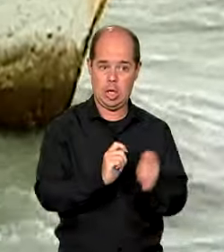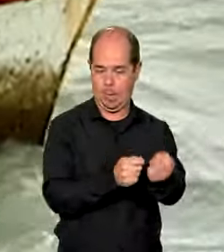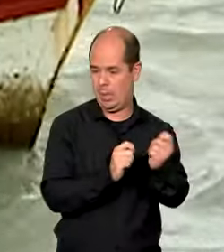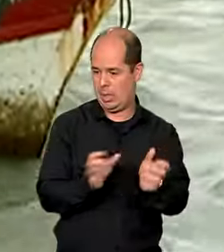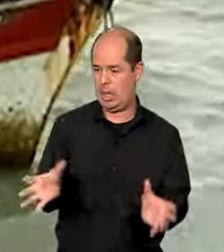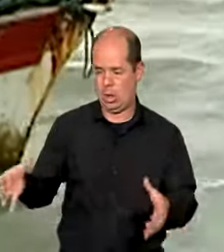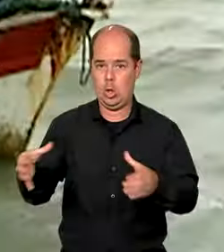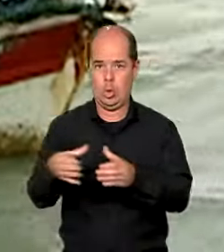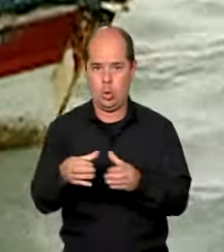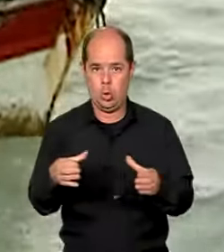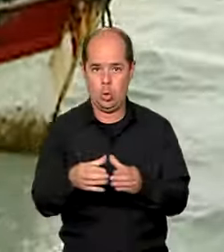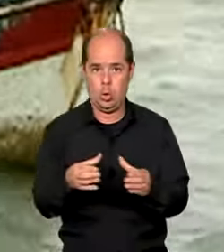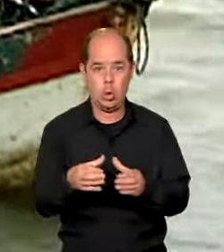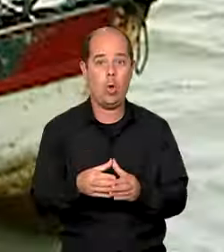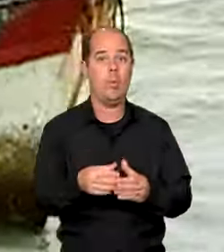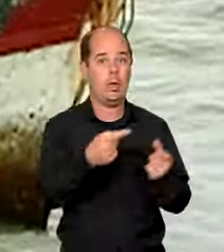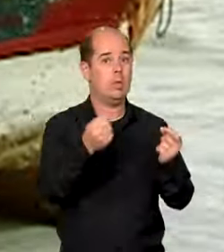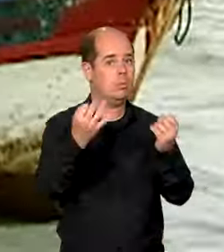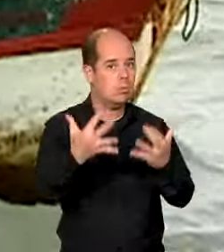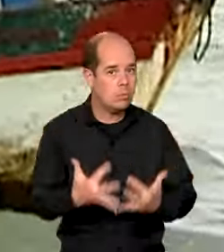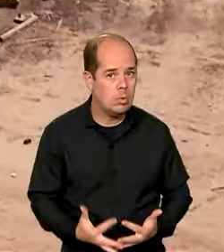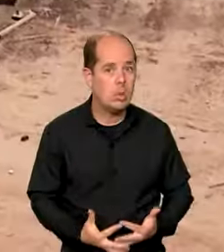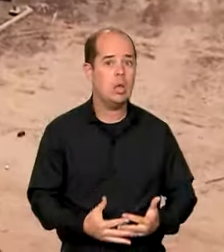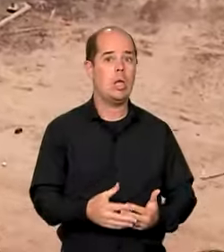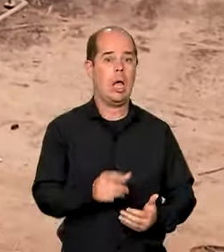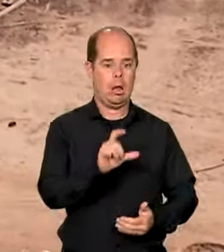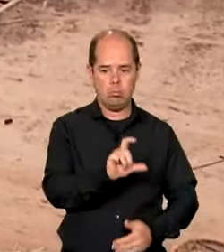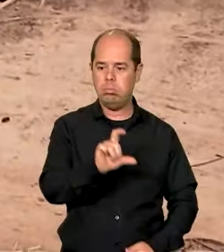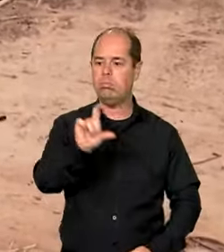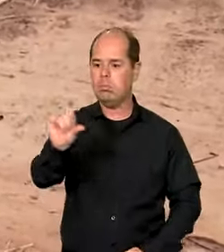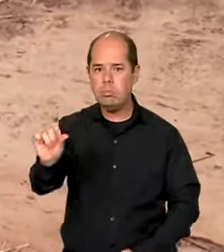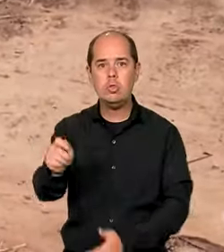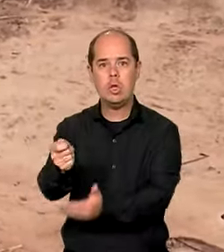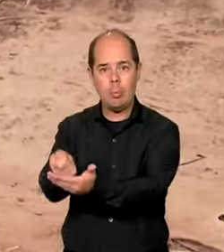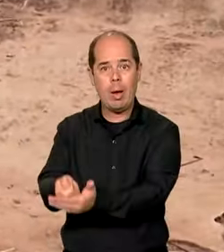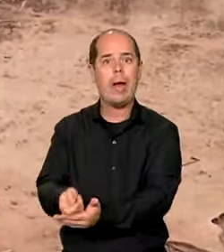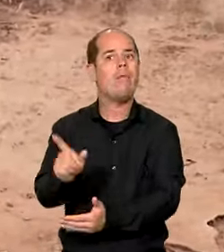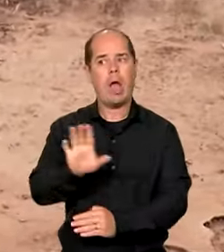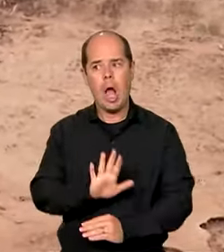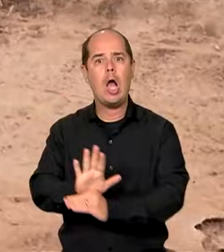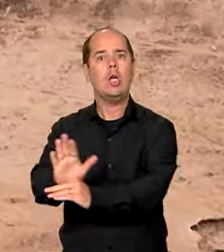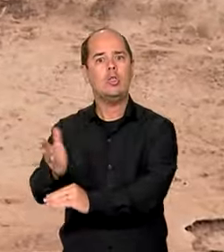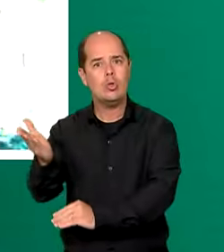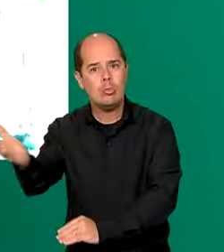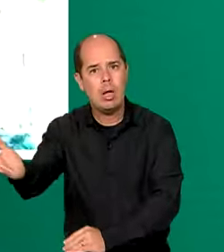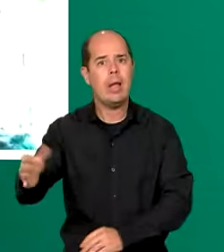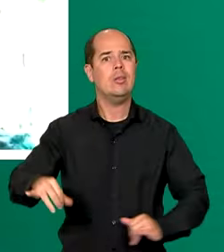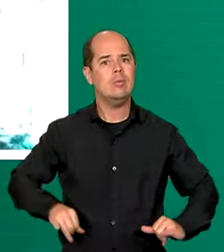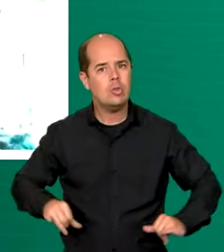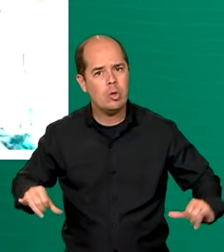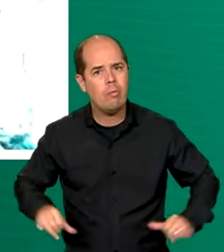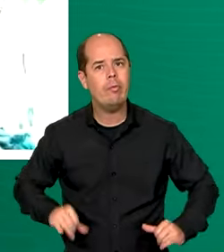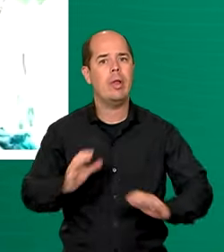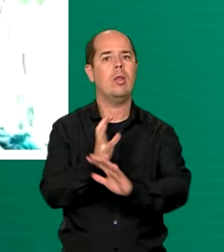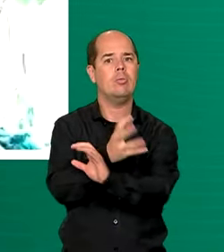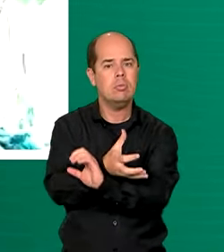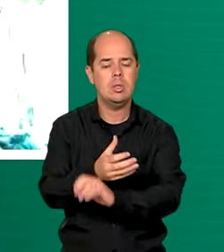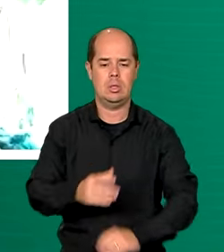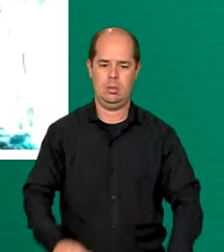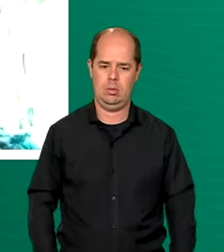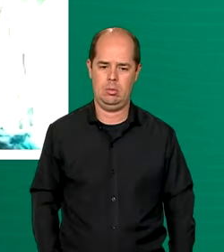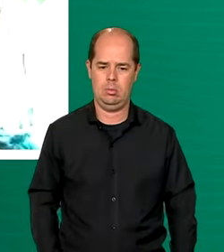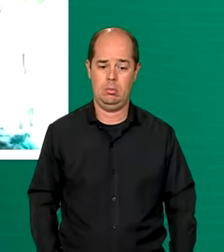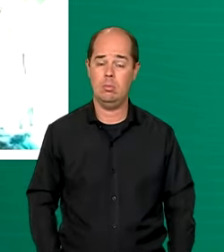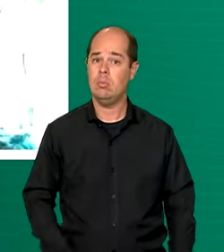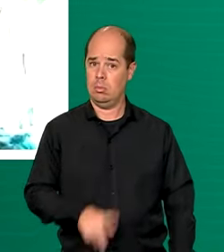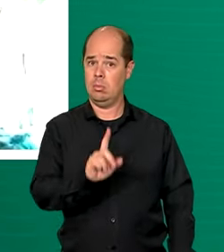diferença na vida de quem depende da atividade e está sofrendo com a seca. Esse auxílio aí, ele vai